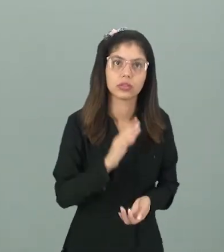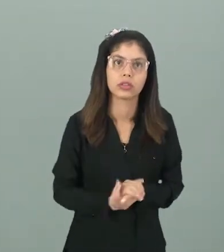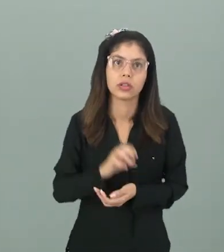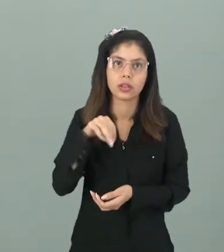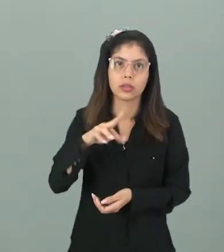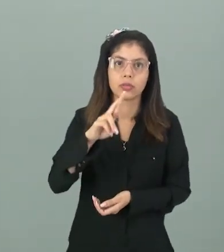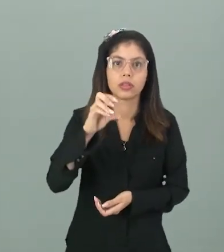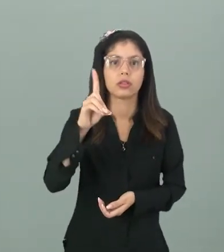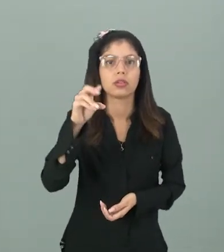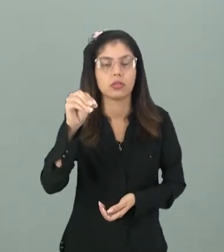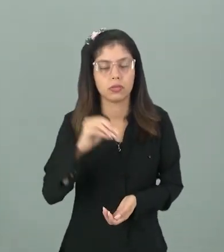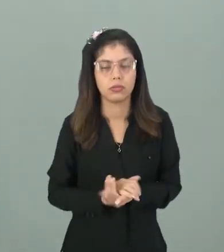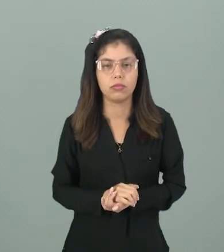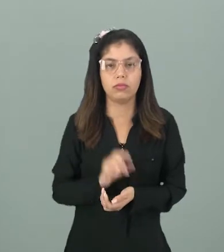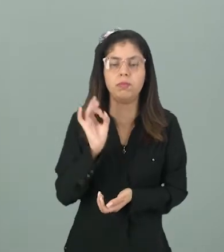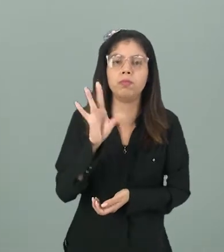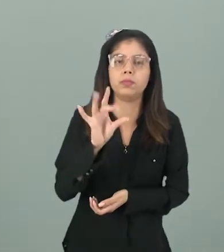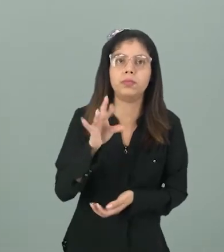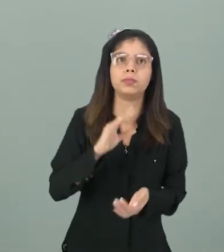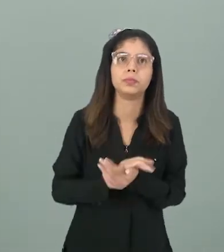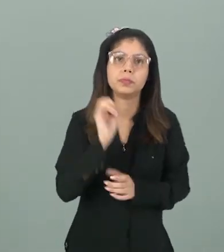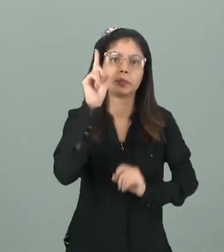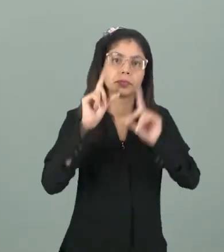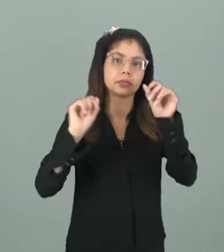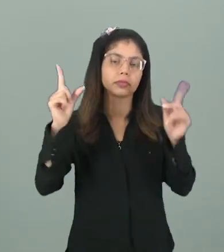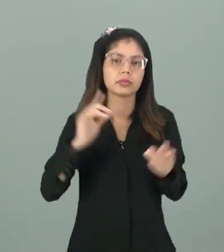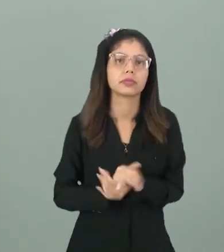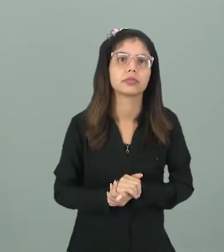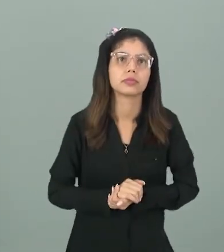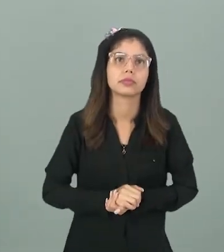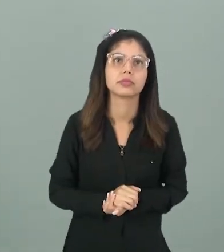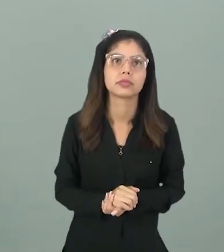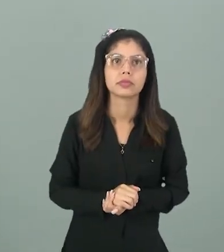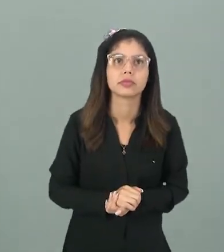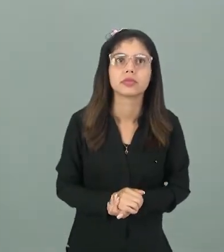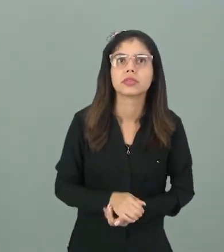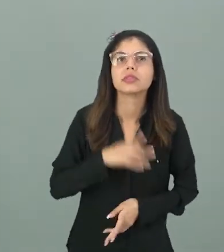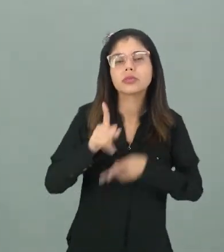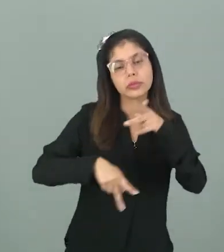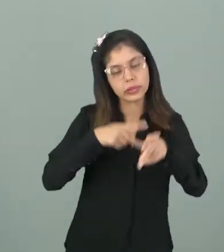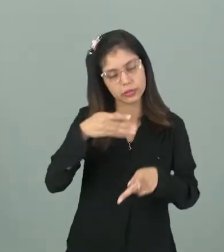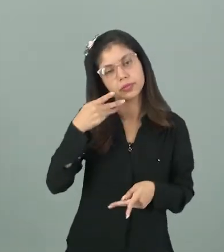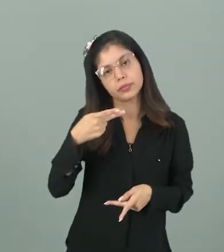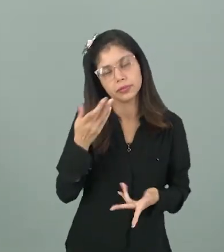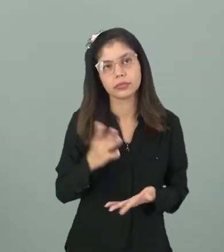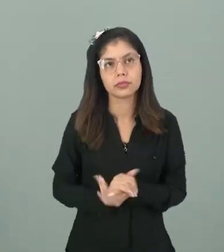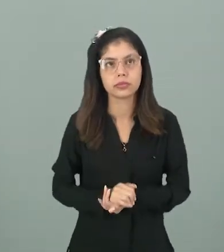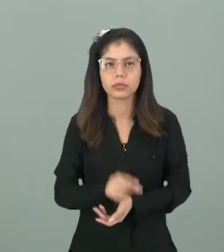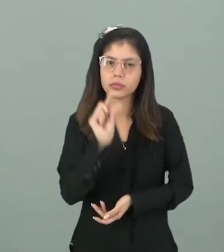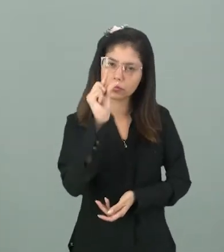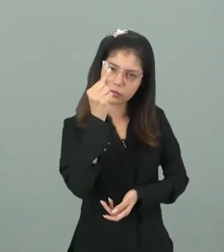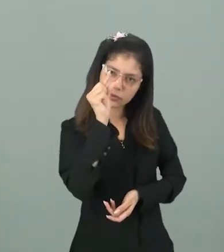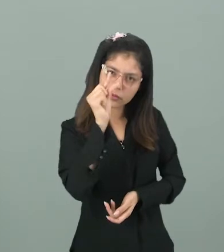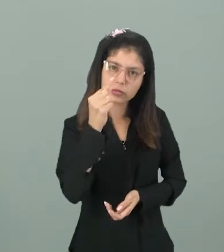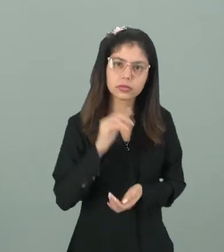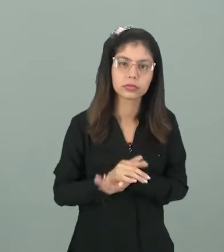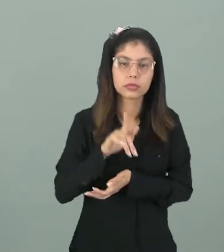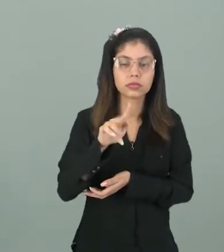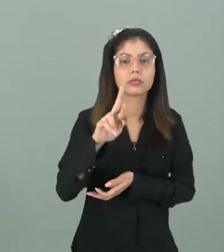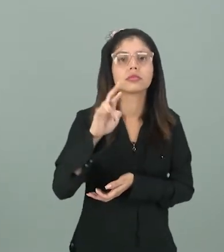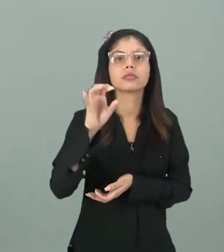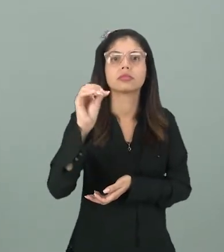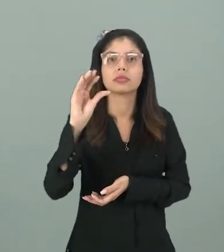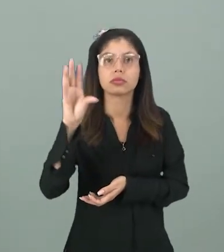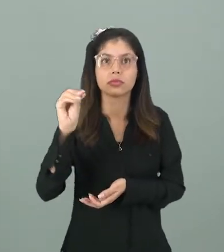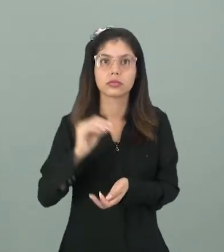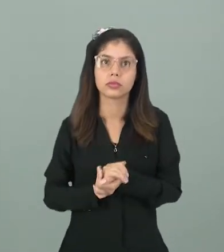meteoro, tá? Essas estrelas cadentes, que são assim chamadas popularmente, elas são pequenos grãos de poeira,